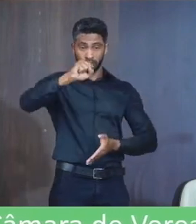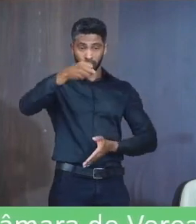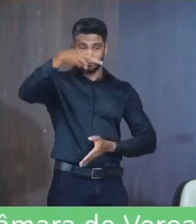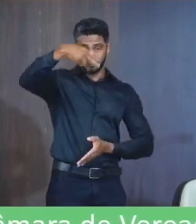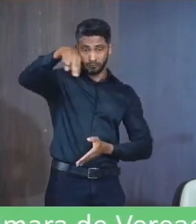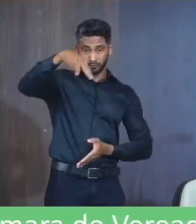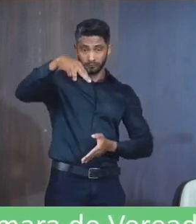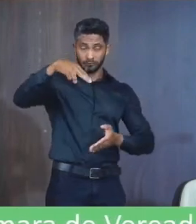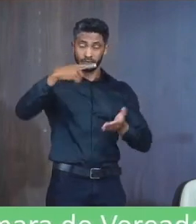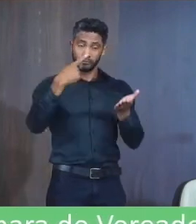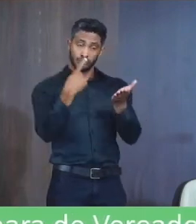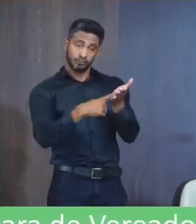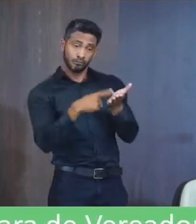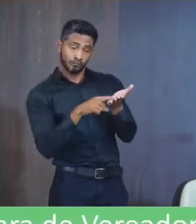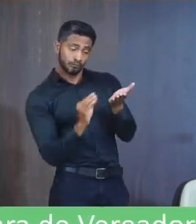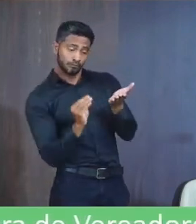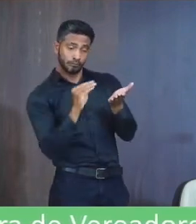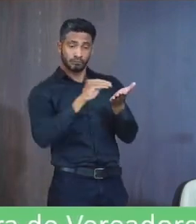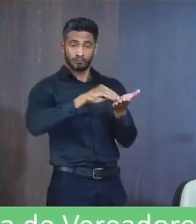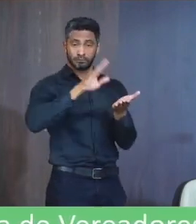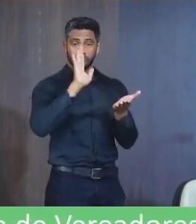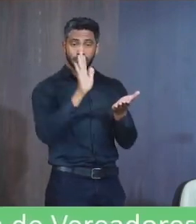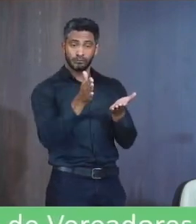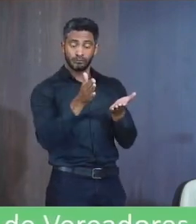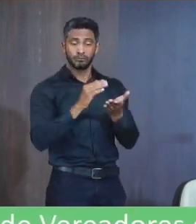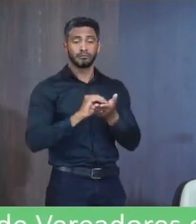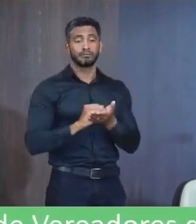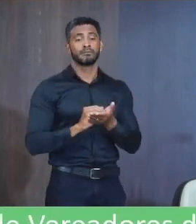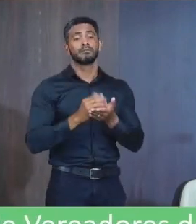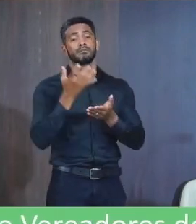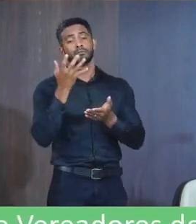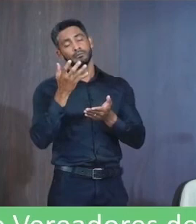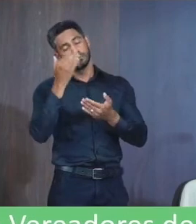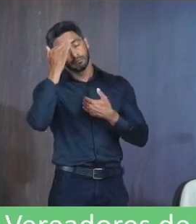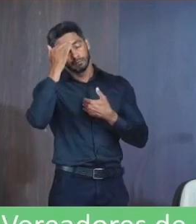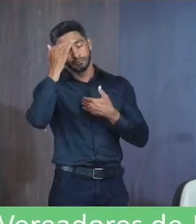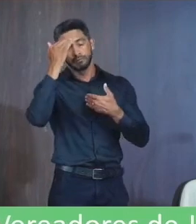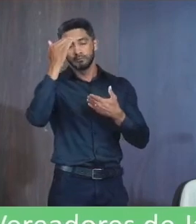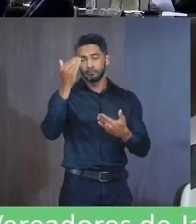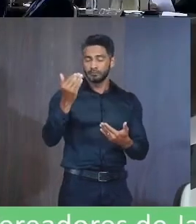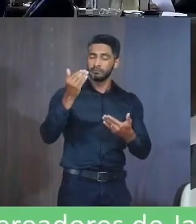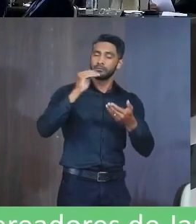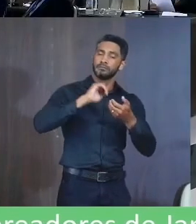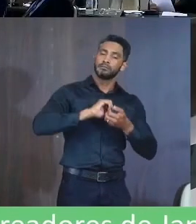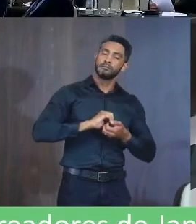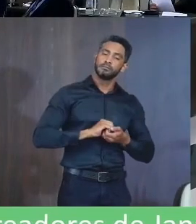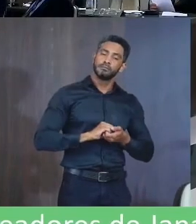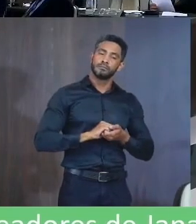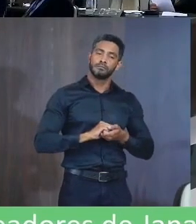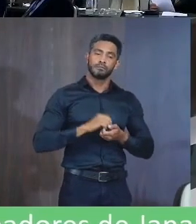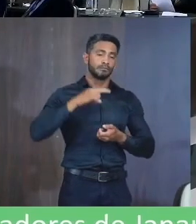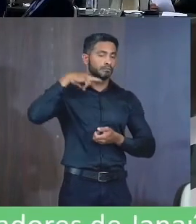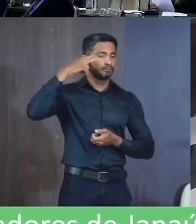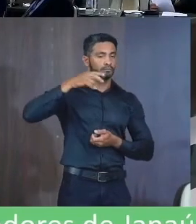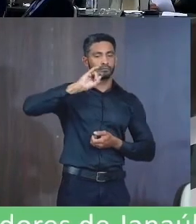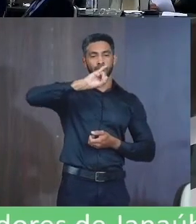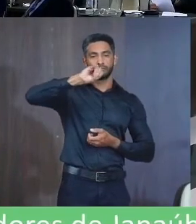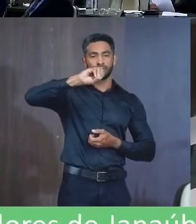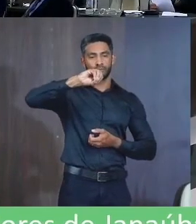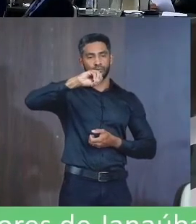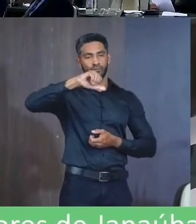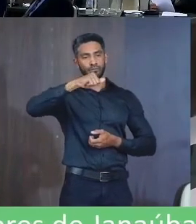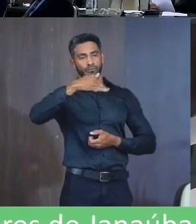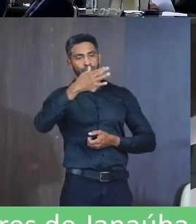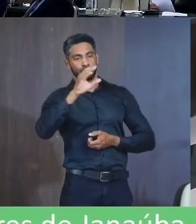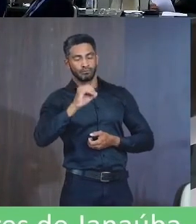novembro Por motivo de compromisso Previamente agendado Reitero meus votos De estima e elevada consideração Vereador João Pereira